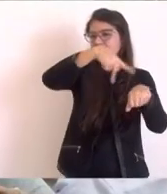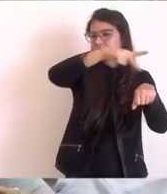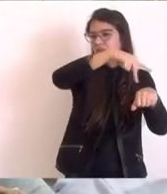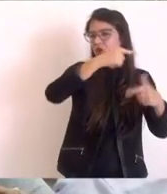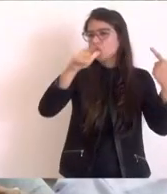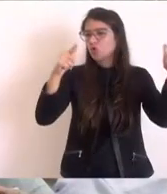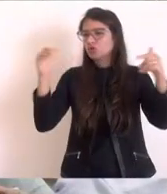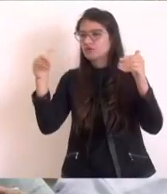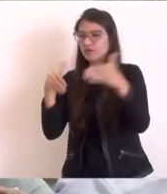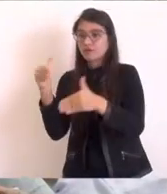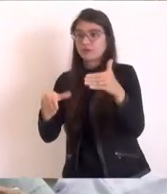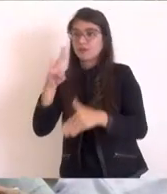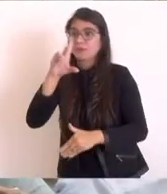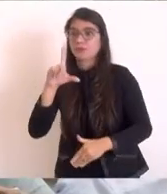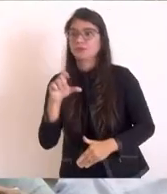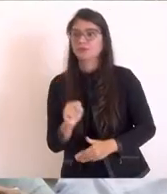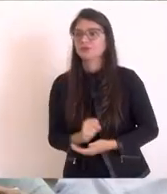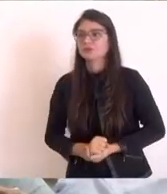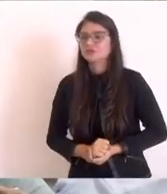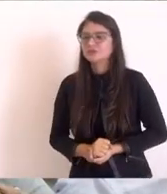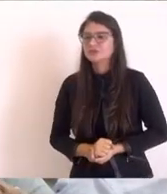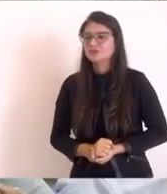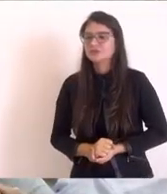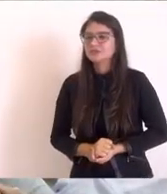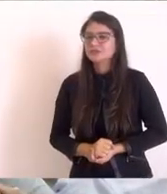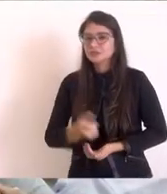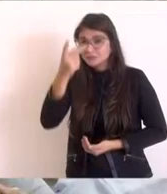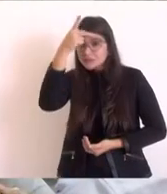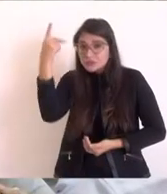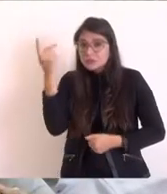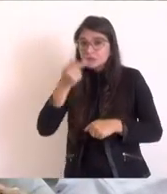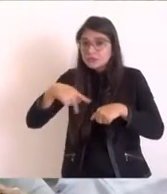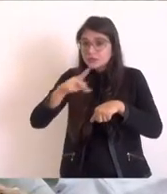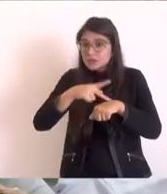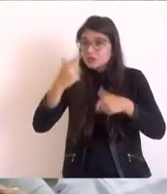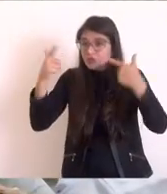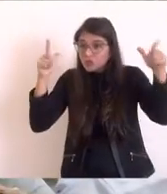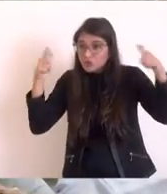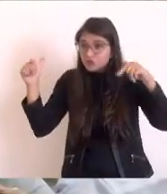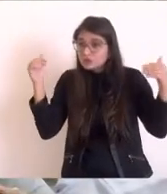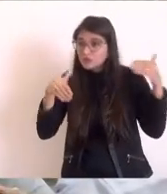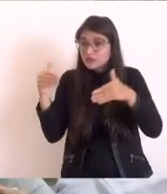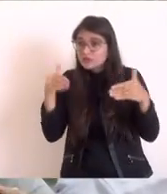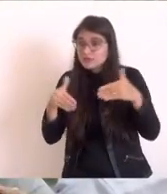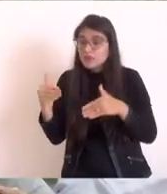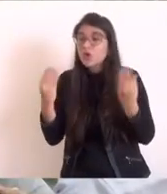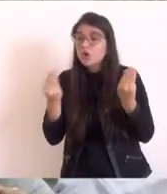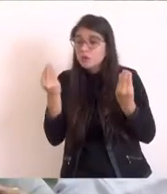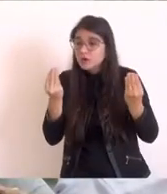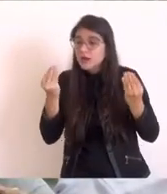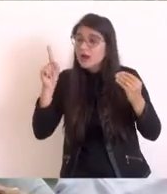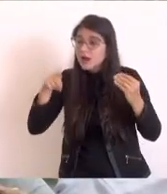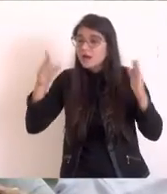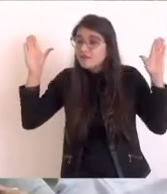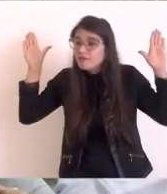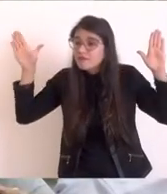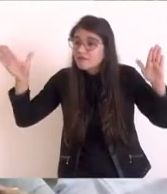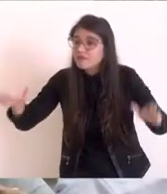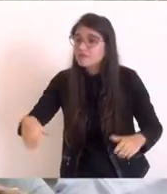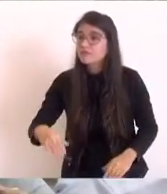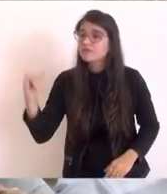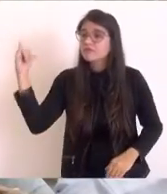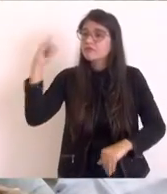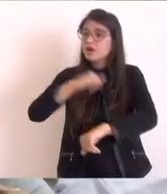Essas pessoas que vêm de outros países, o hub que eles usam é o hub aéreo. Então, eles querem